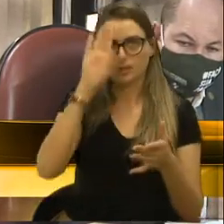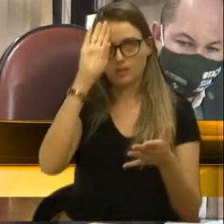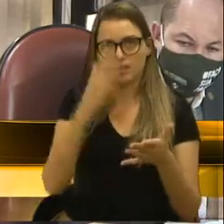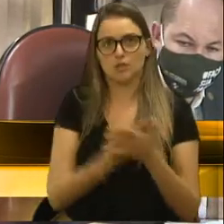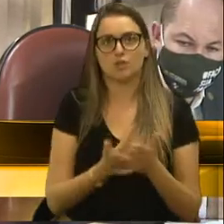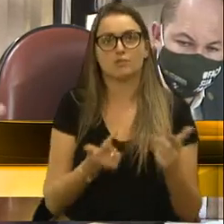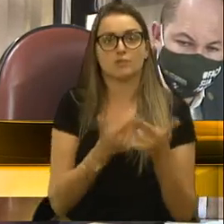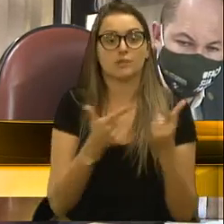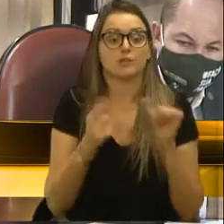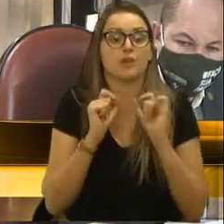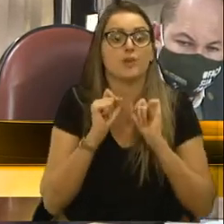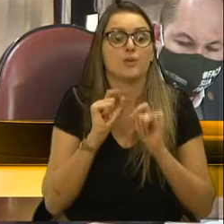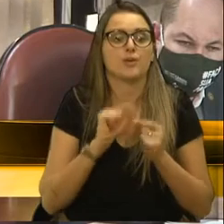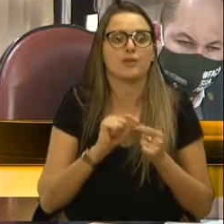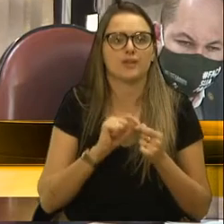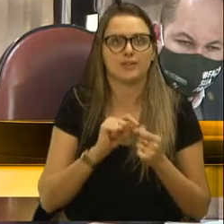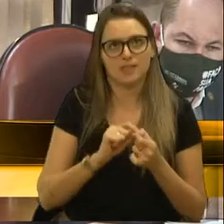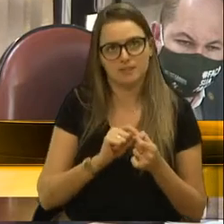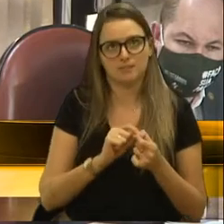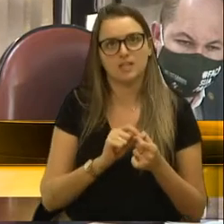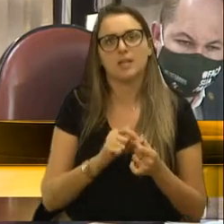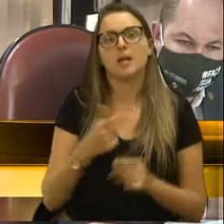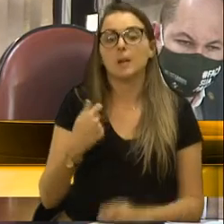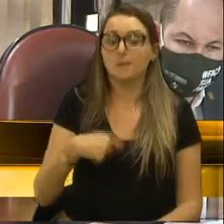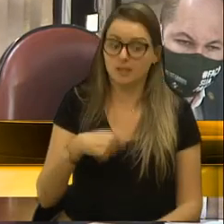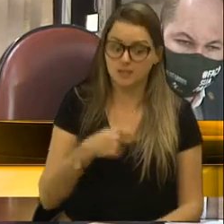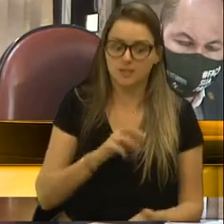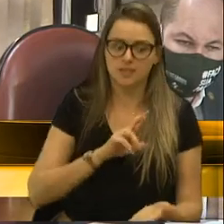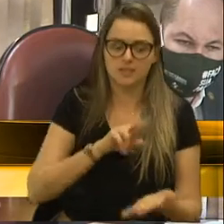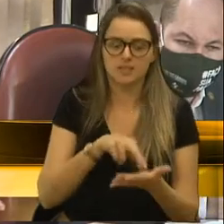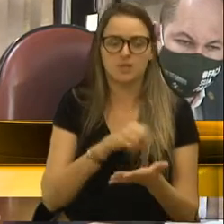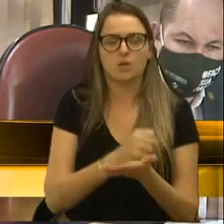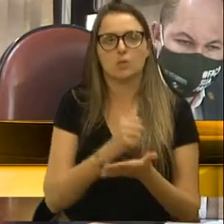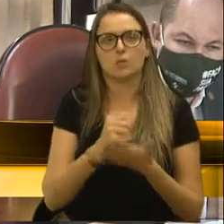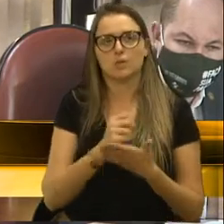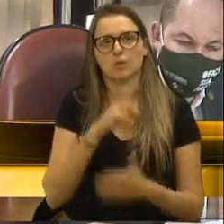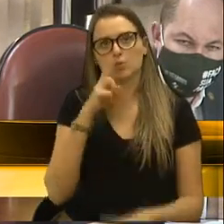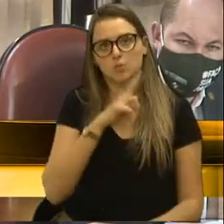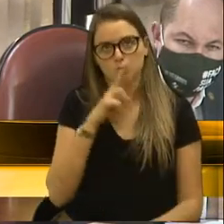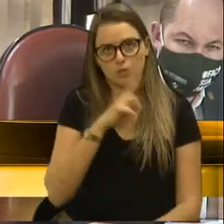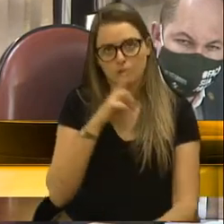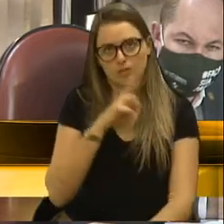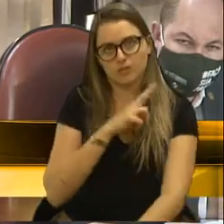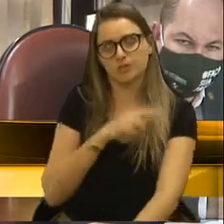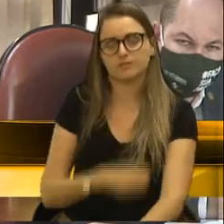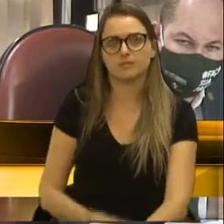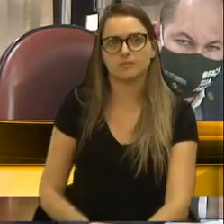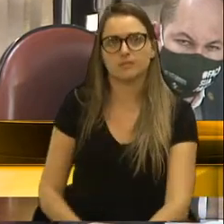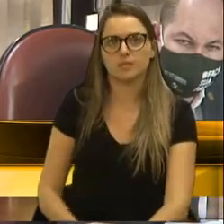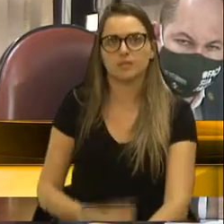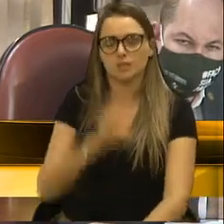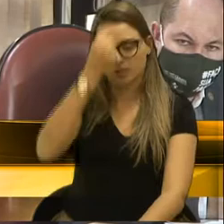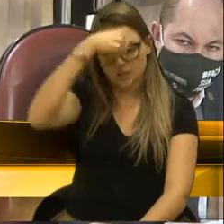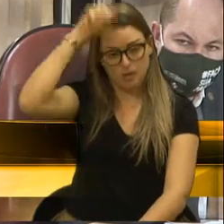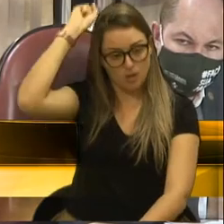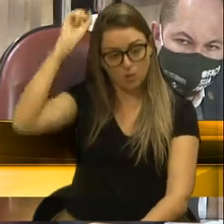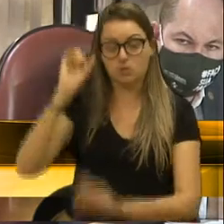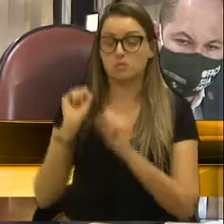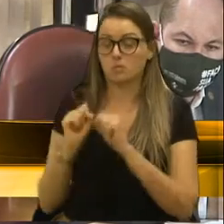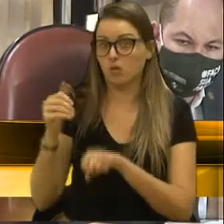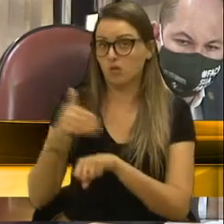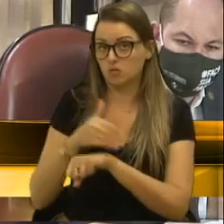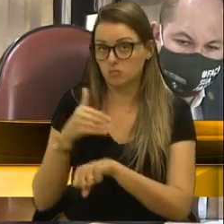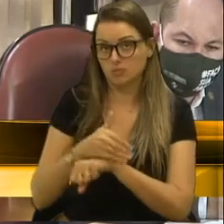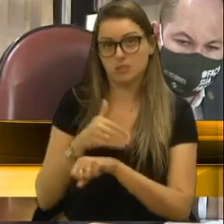fazer, vai ser, provavelmente, é necessário que se realize um contrato emergencial e que, bom, a UPA pode se habilitar, outras